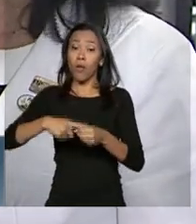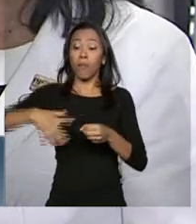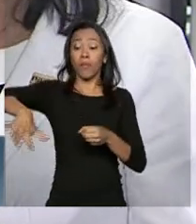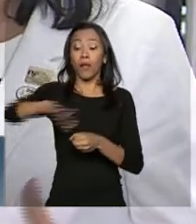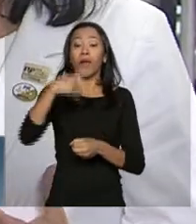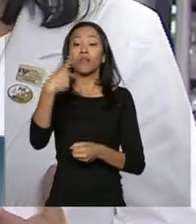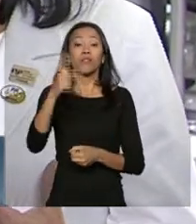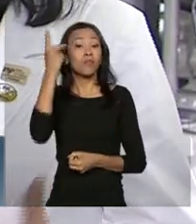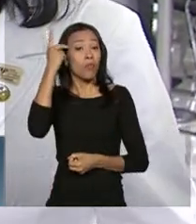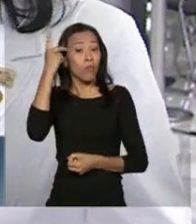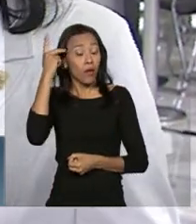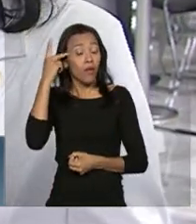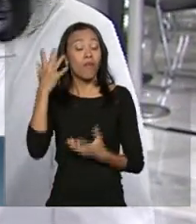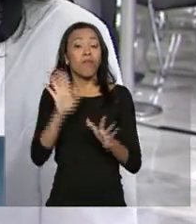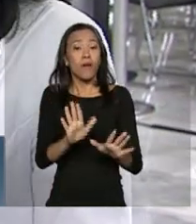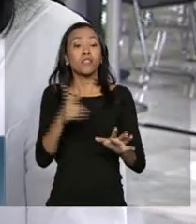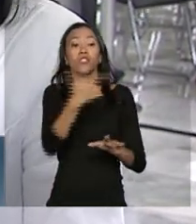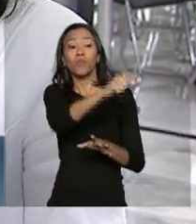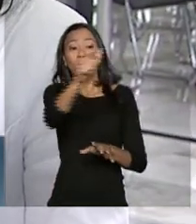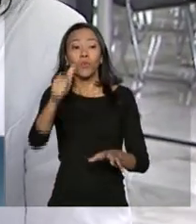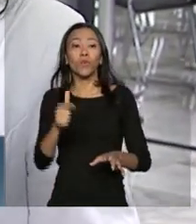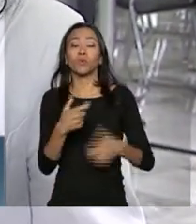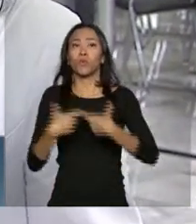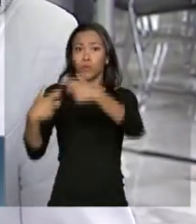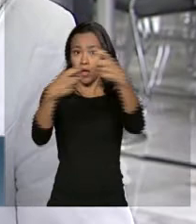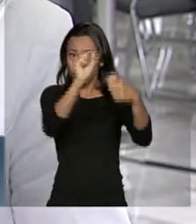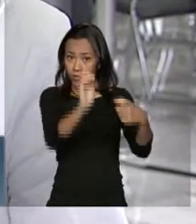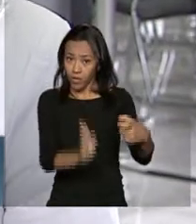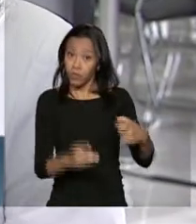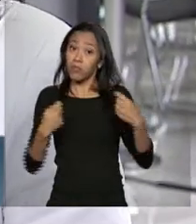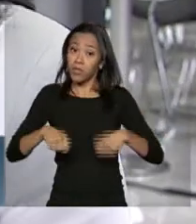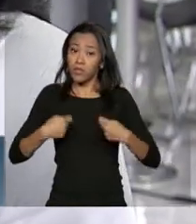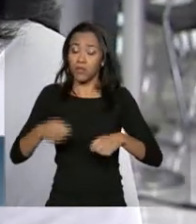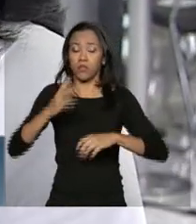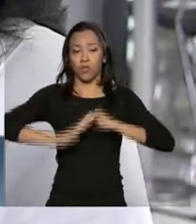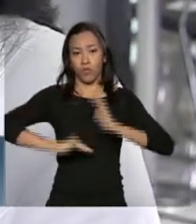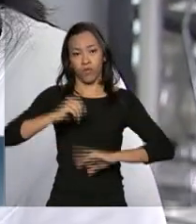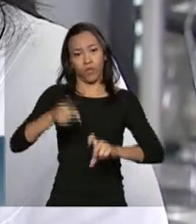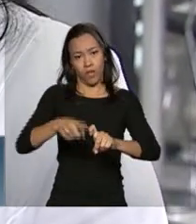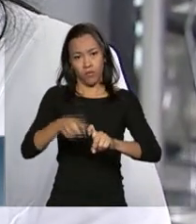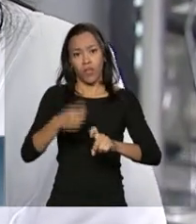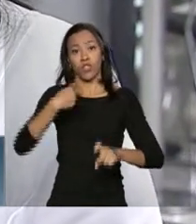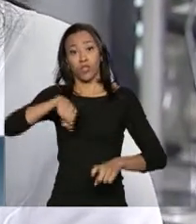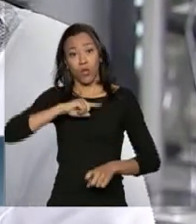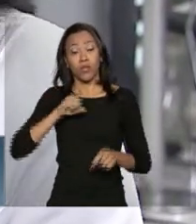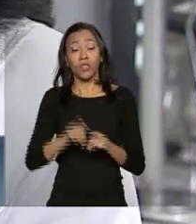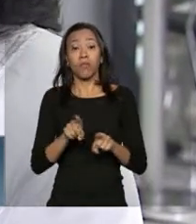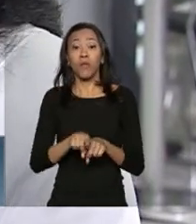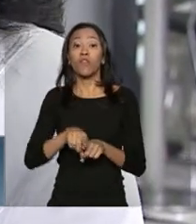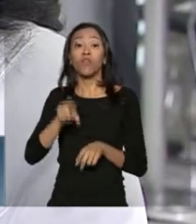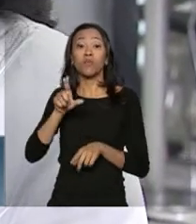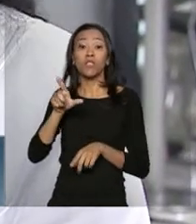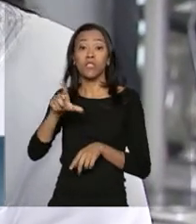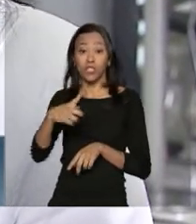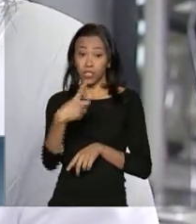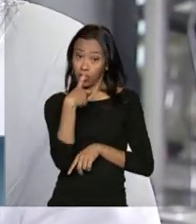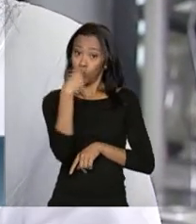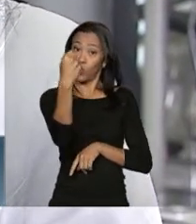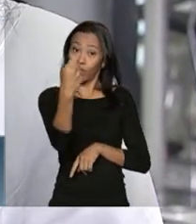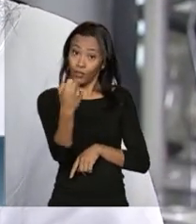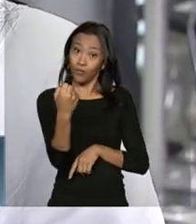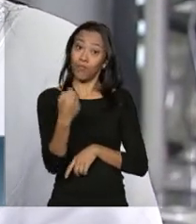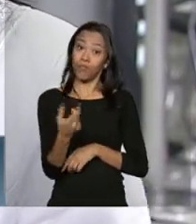país inteiro que precisam da presença desse profissional. Nós também fomos selecionados para receber a faculdade de medicina,